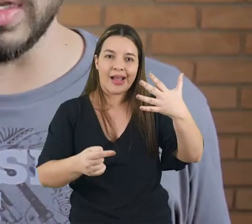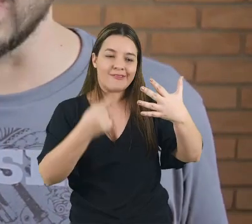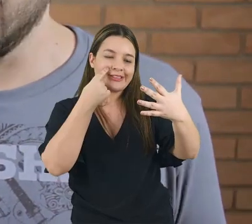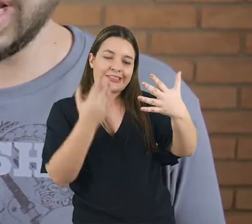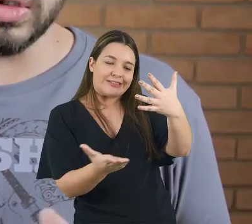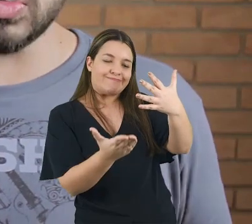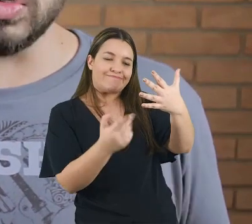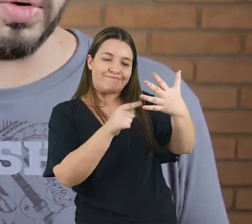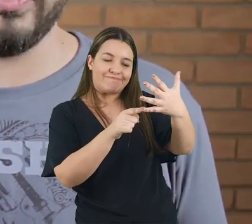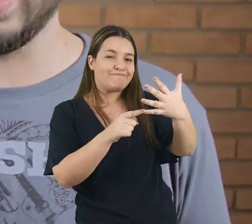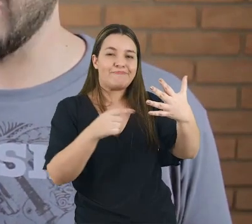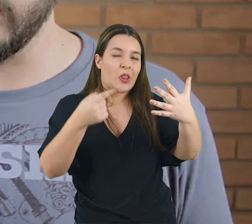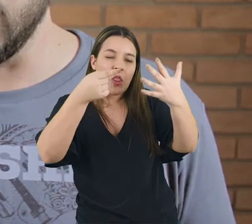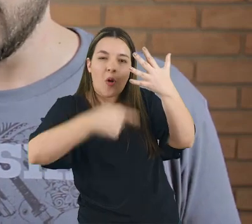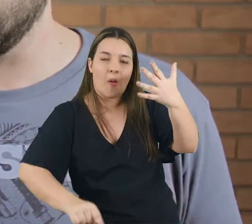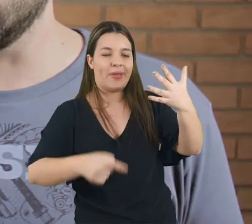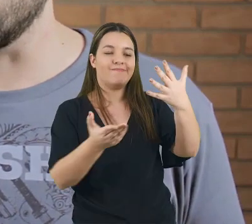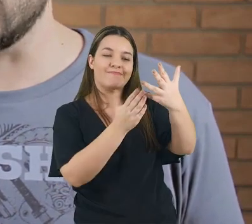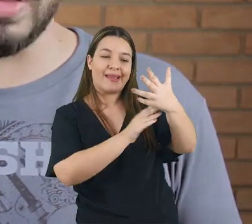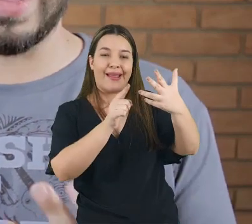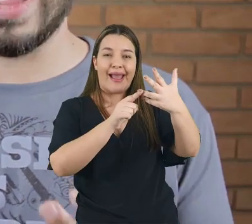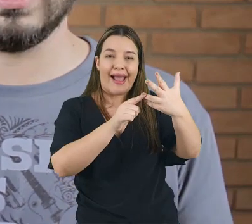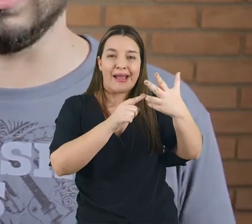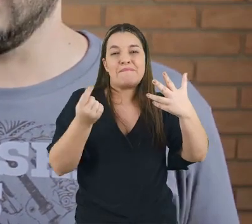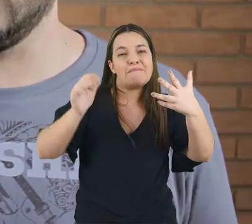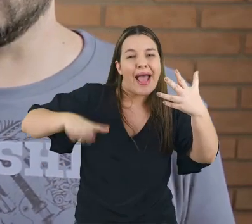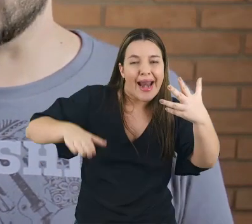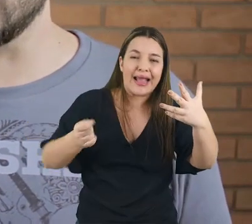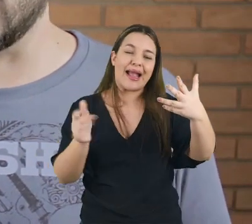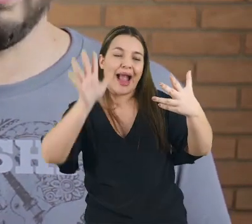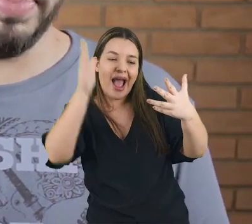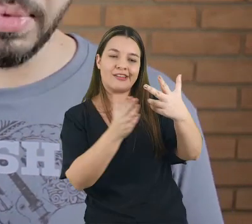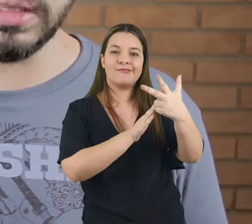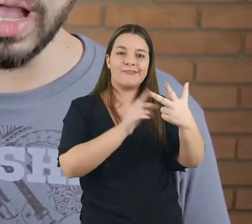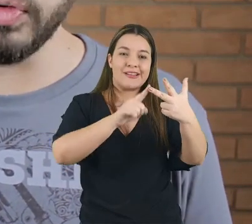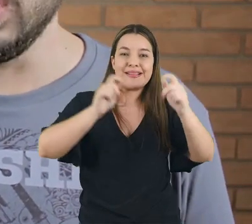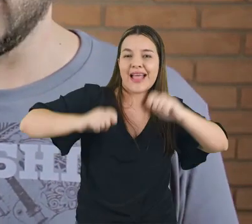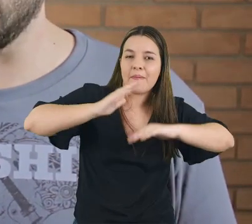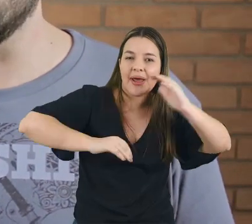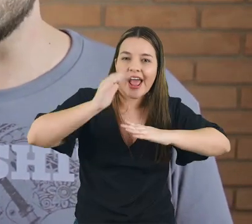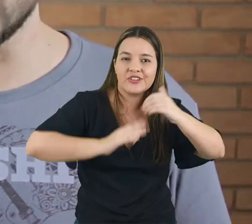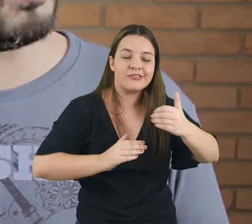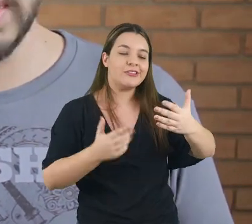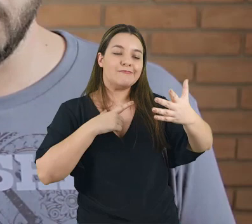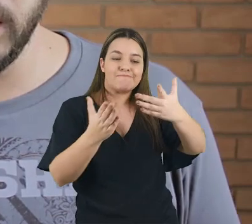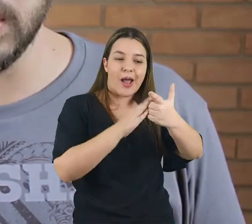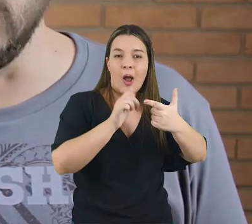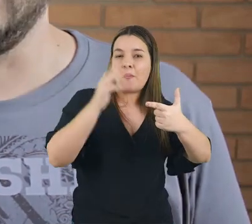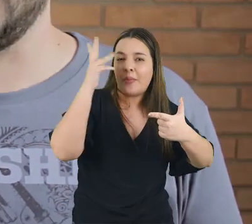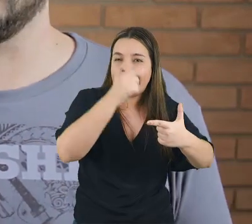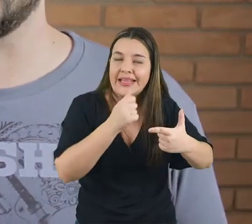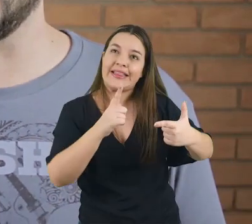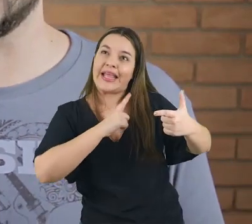soluções, nem toda solução é viável, nem toda solução é barata, nem toda solução é implementável, nem toda solução vai ser